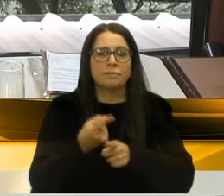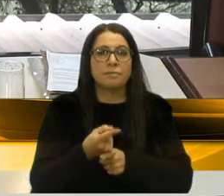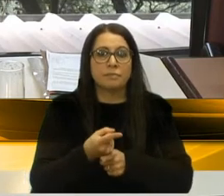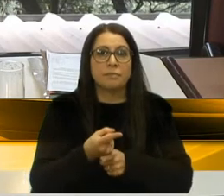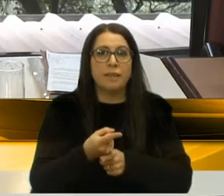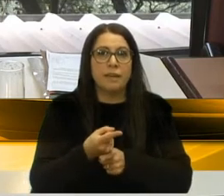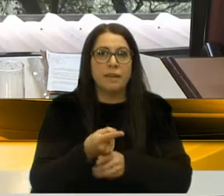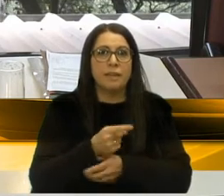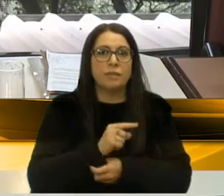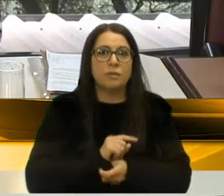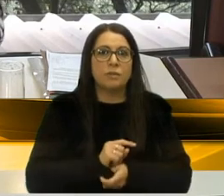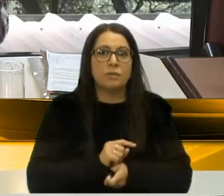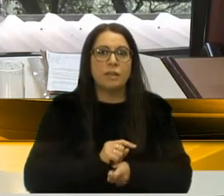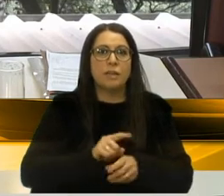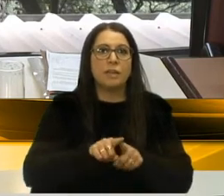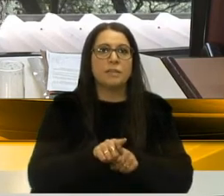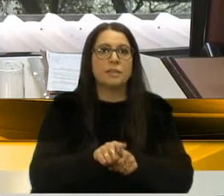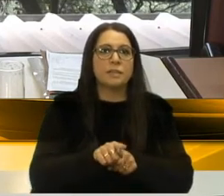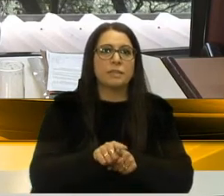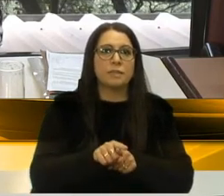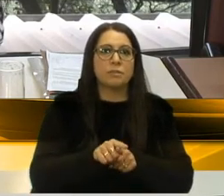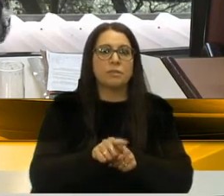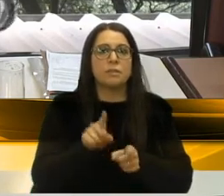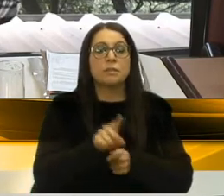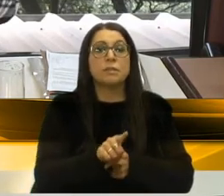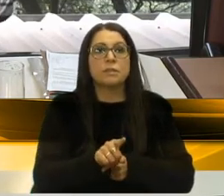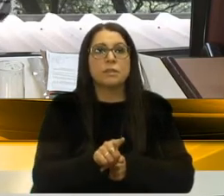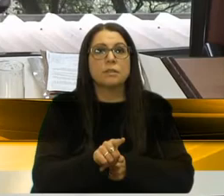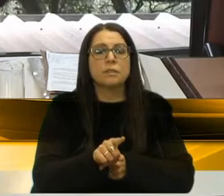um minuto sequer, está atento a cada demanda,